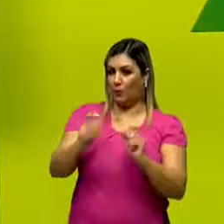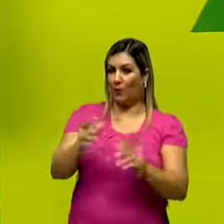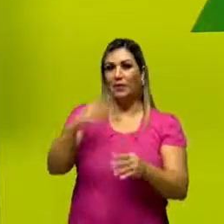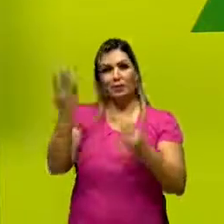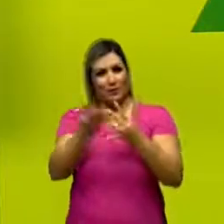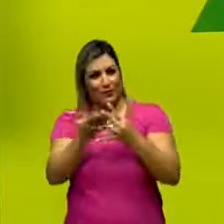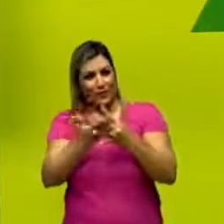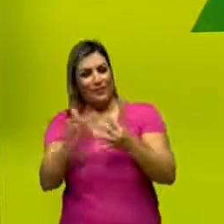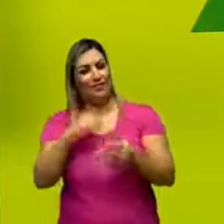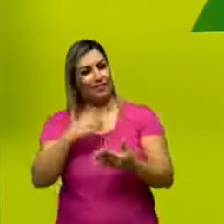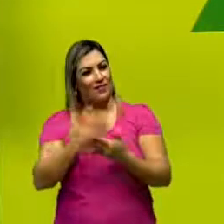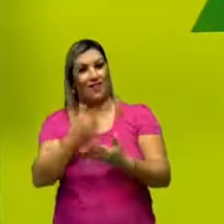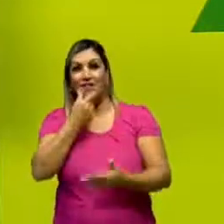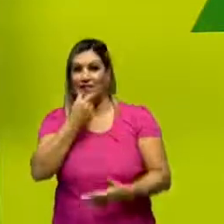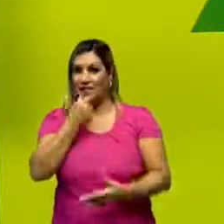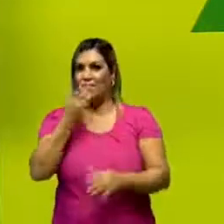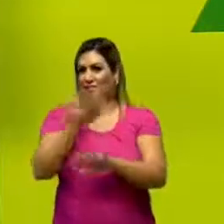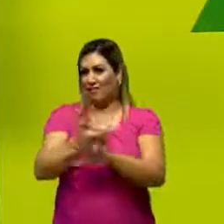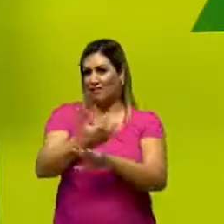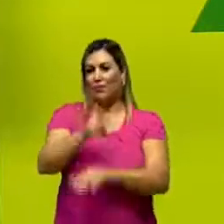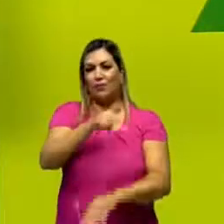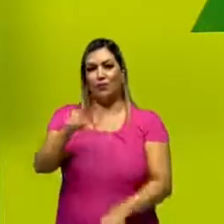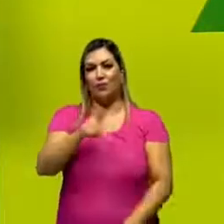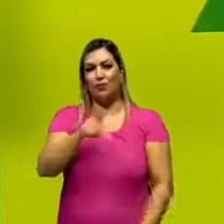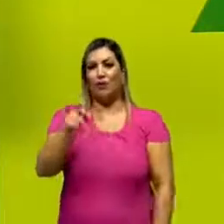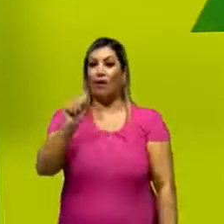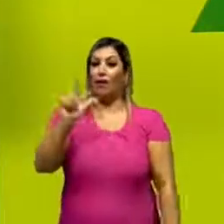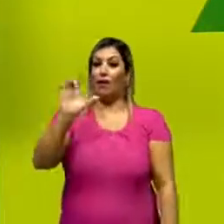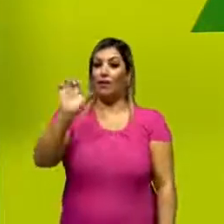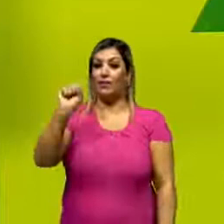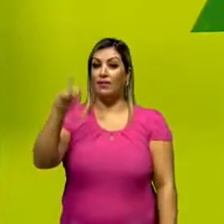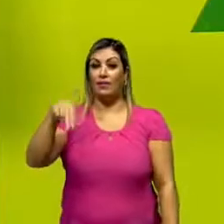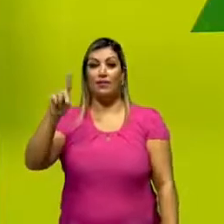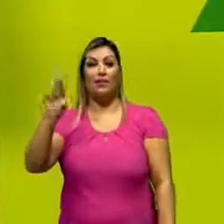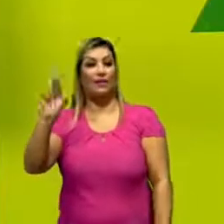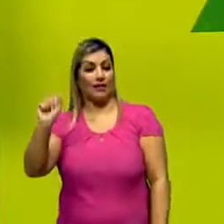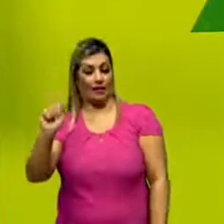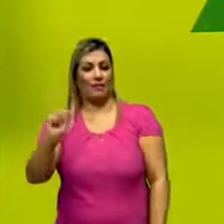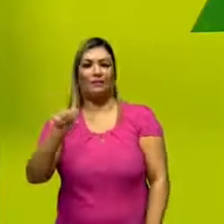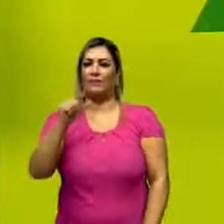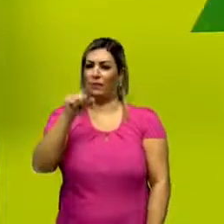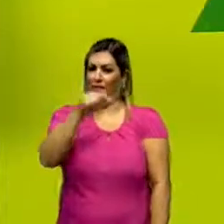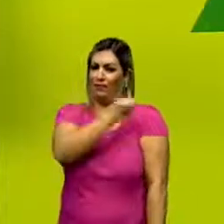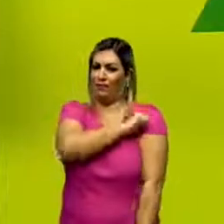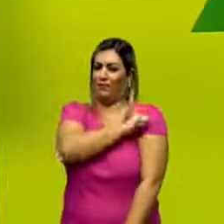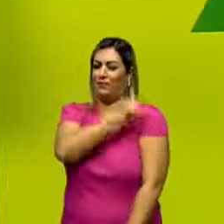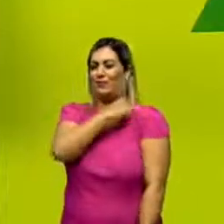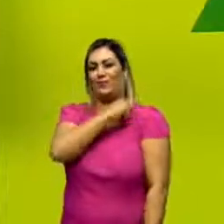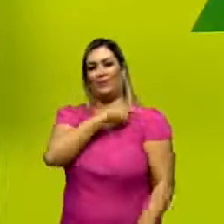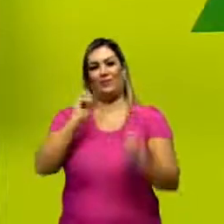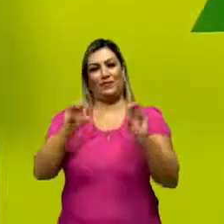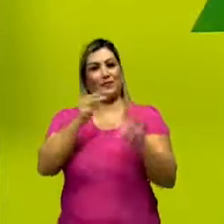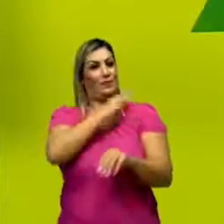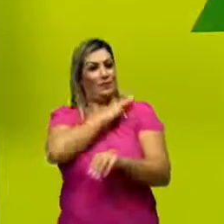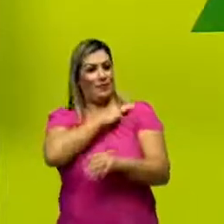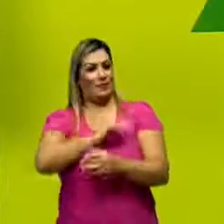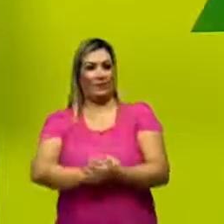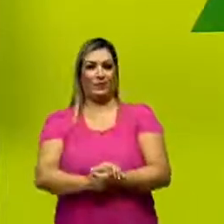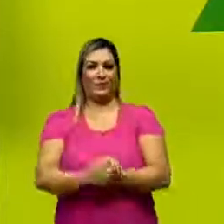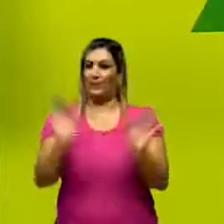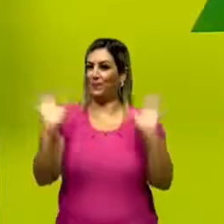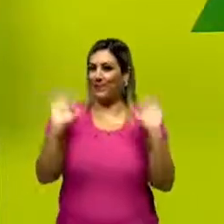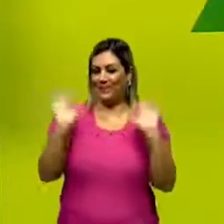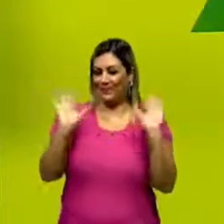intervalo, nós teremos aula de língua inglesa com a professora Alessandra Nery. Para você que é estudante da primeira série do ensino médio.